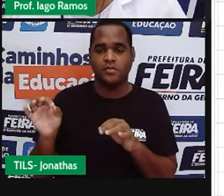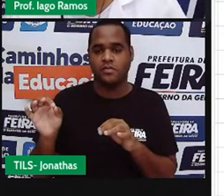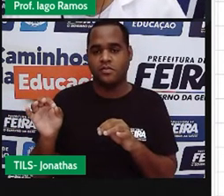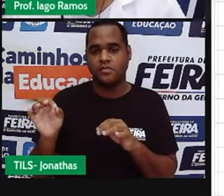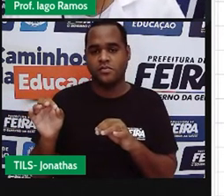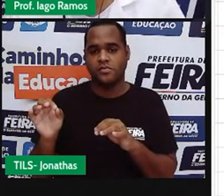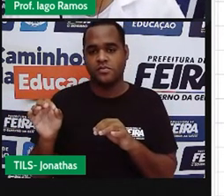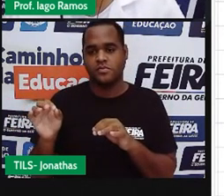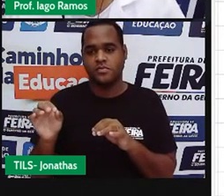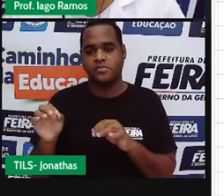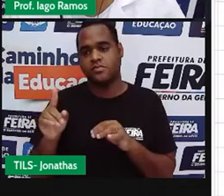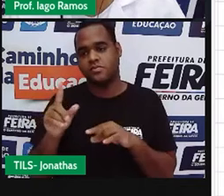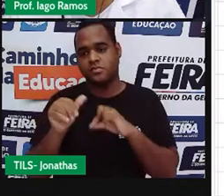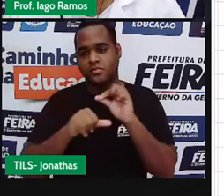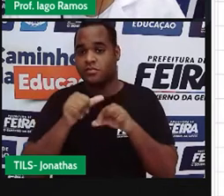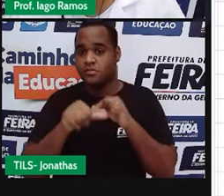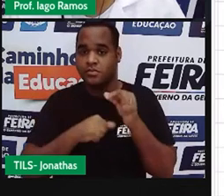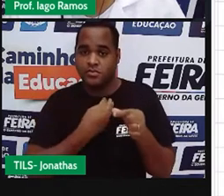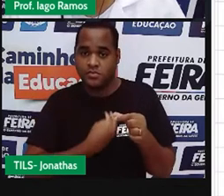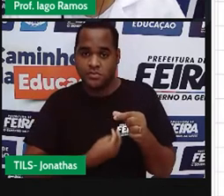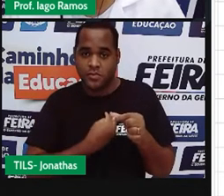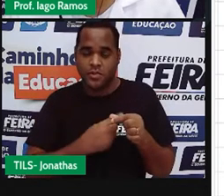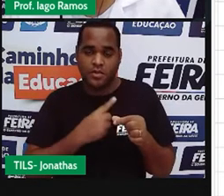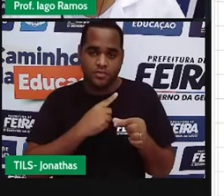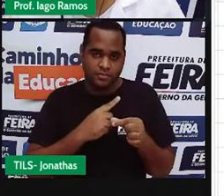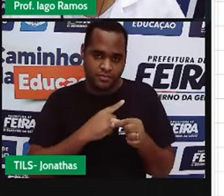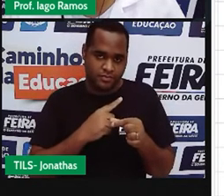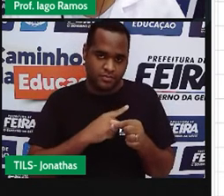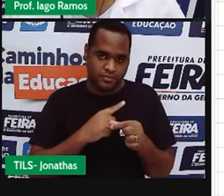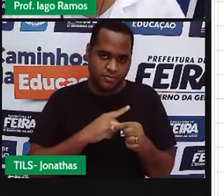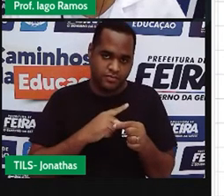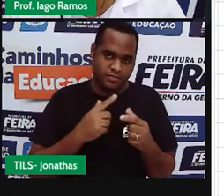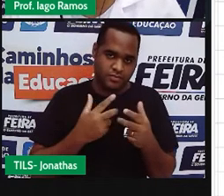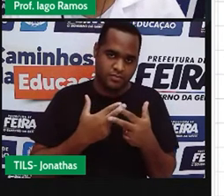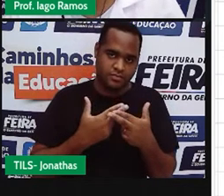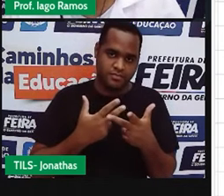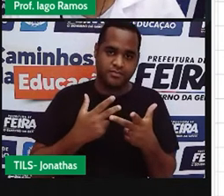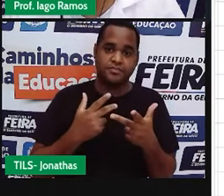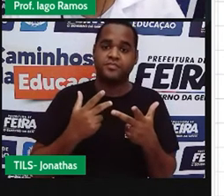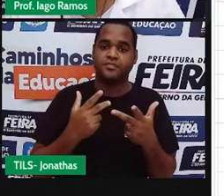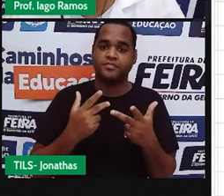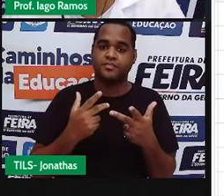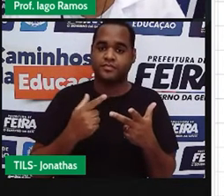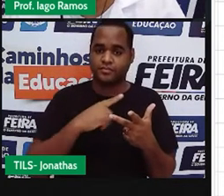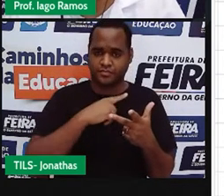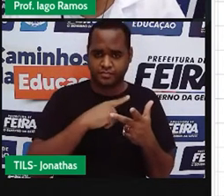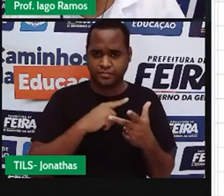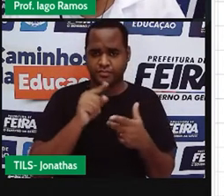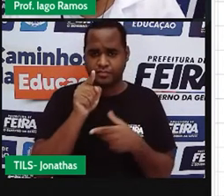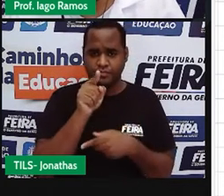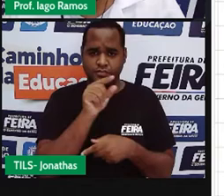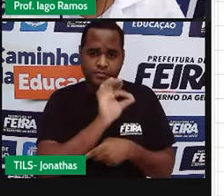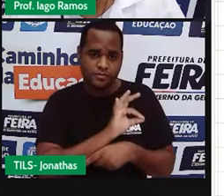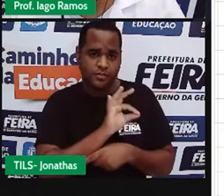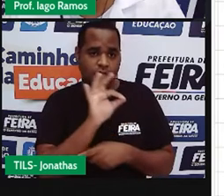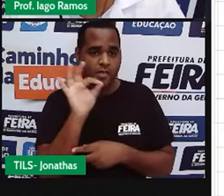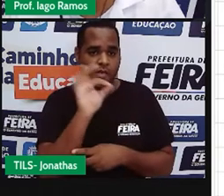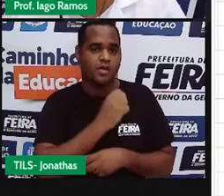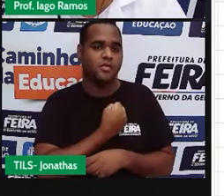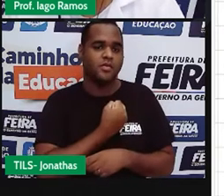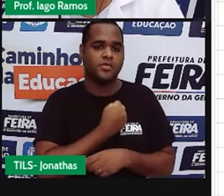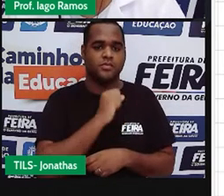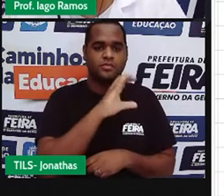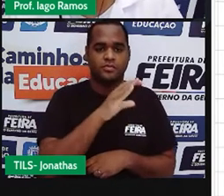Se ele ficasse aqui. Lembre-se que ele ficando aqui, a distância dele até a casa 1